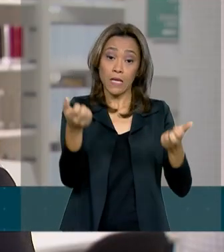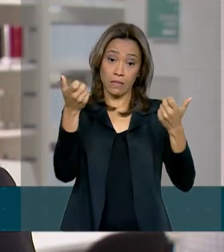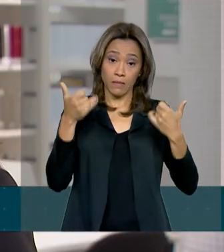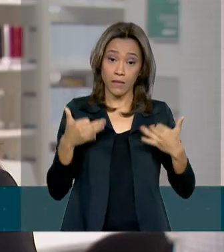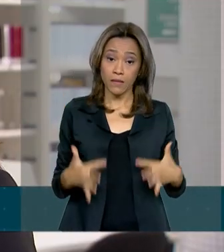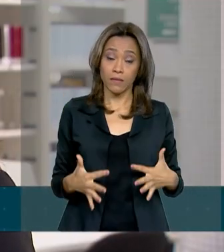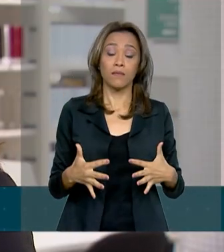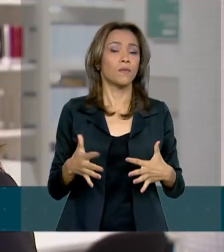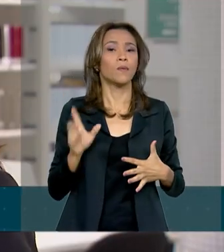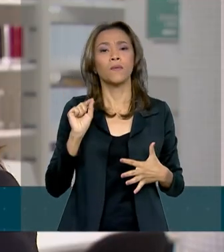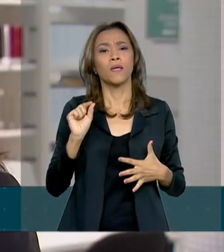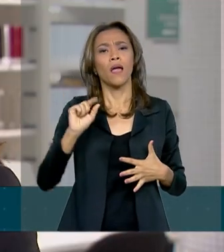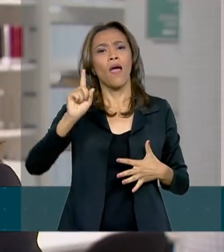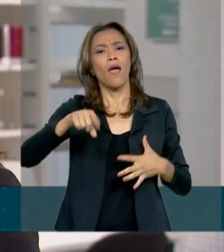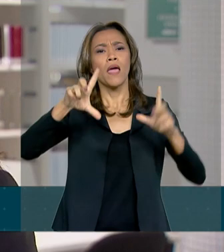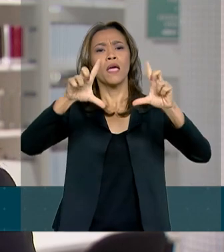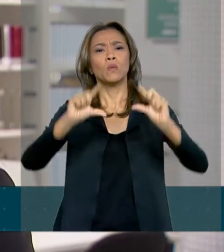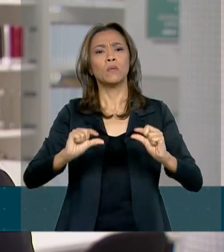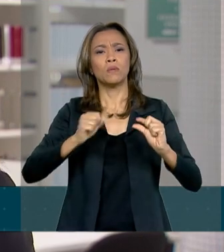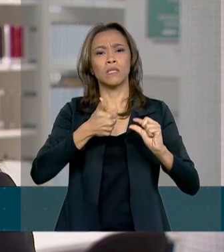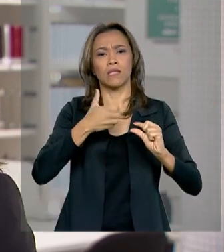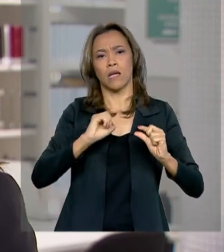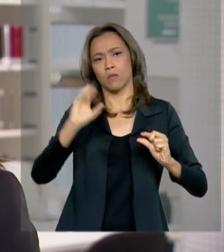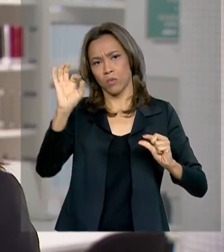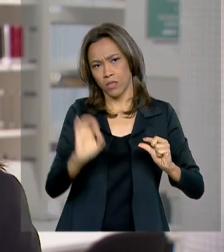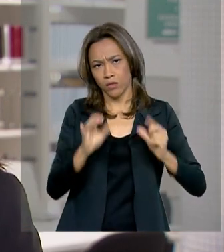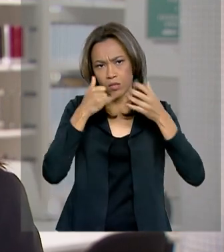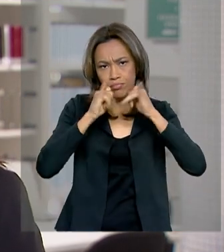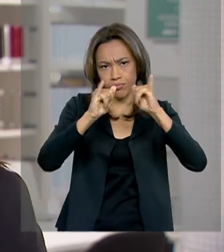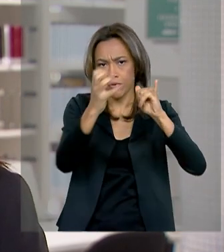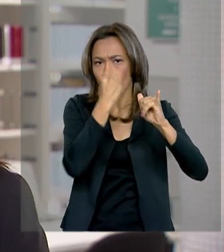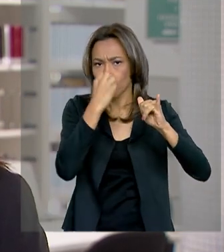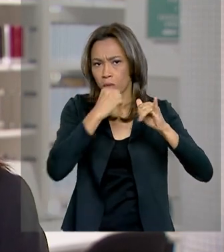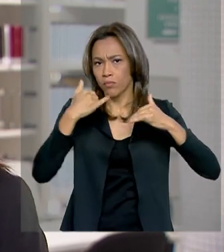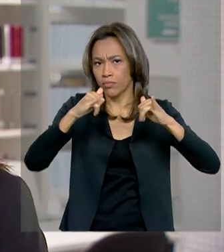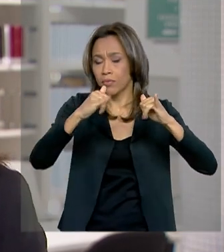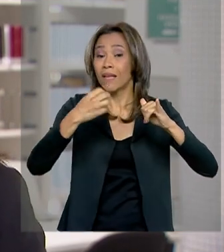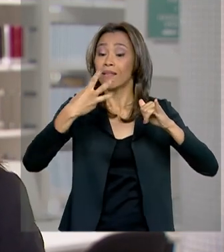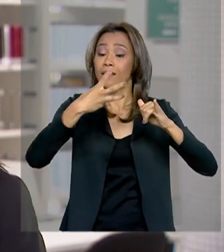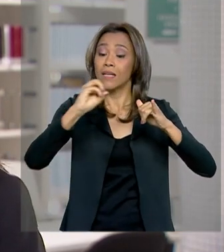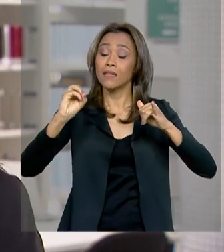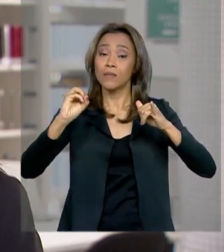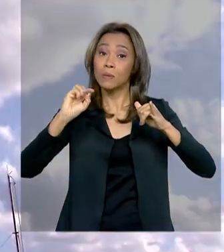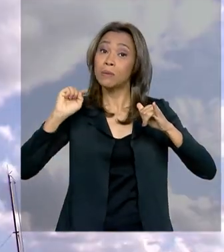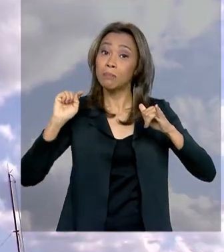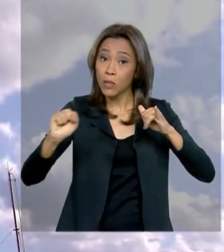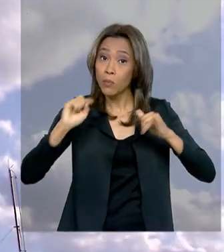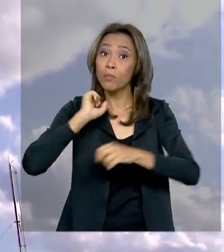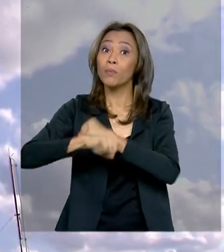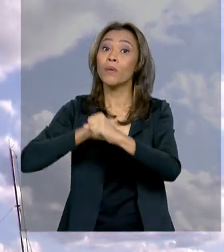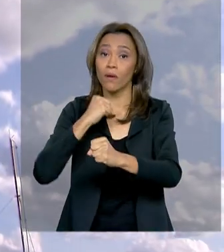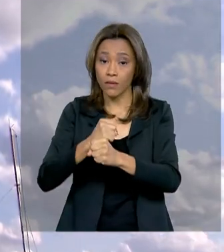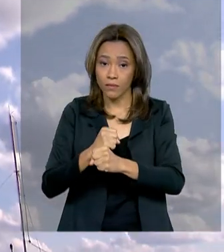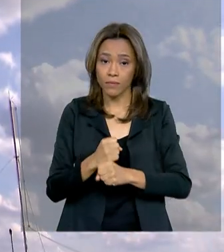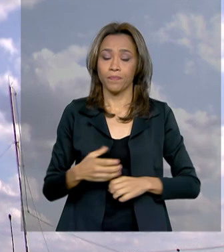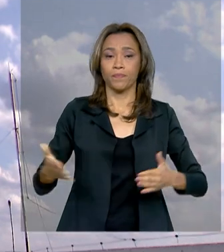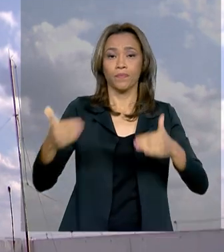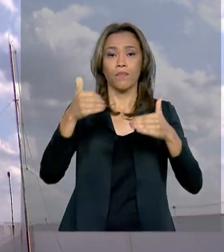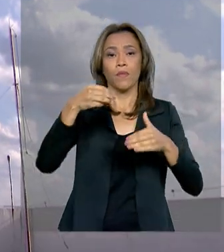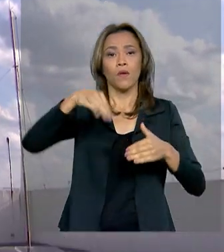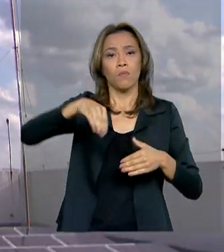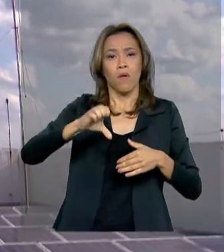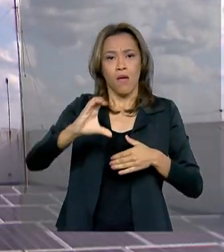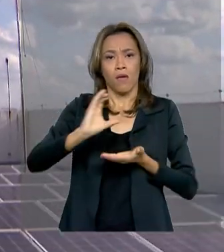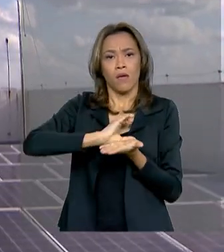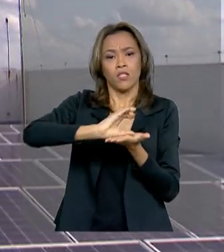uma redução de 10%, então seria uma economia de 300 mil ao ano. O MEC liberou 60